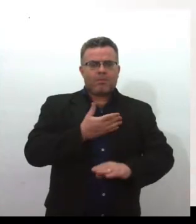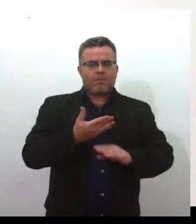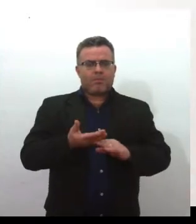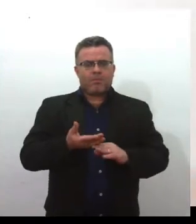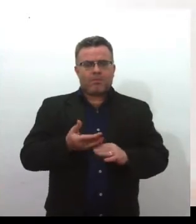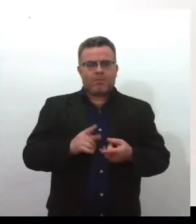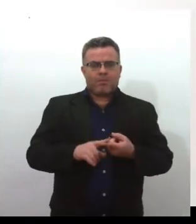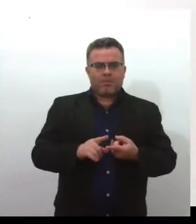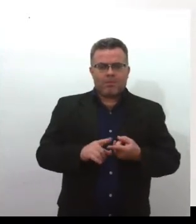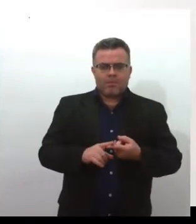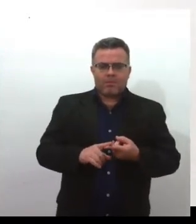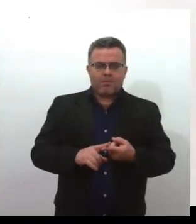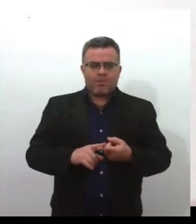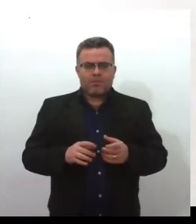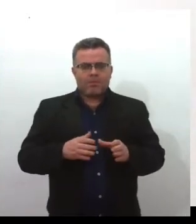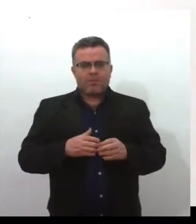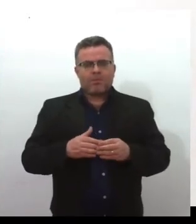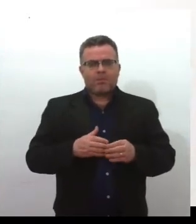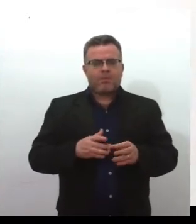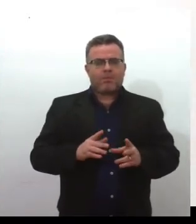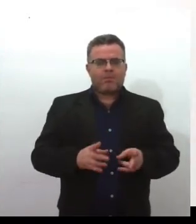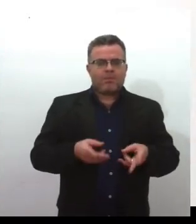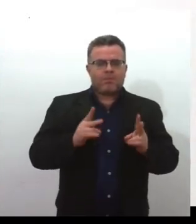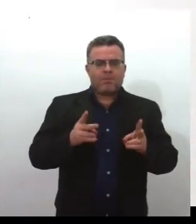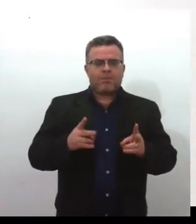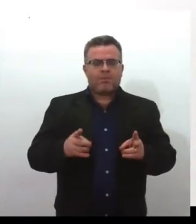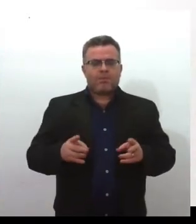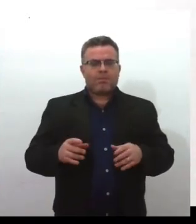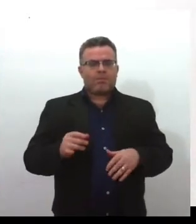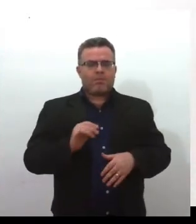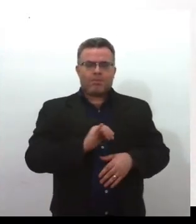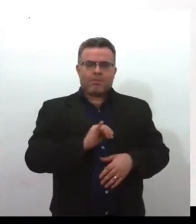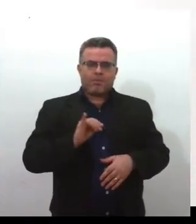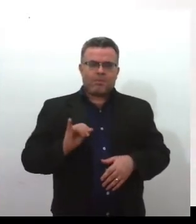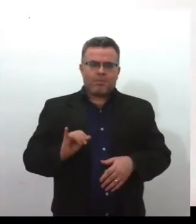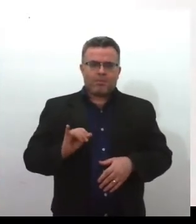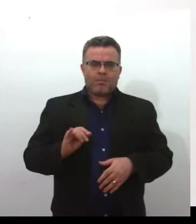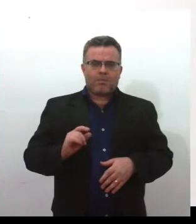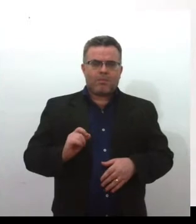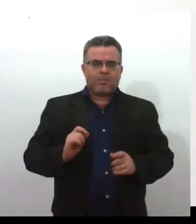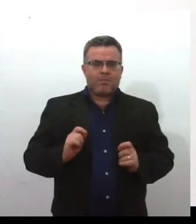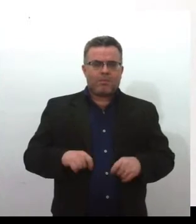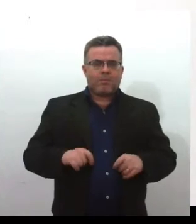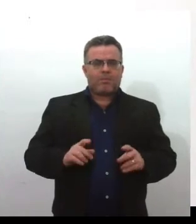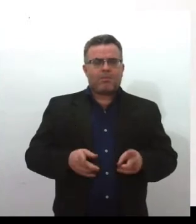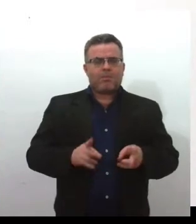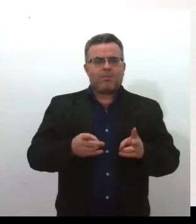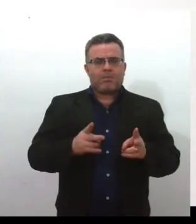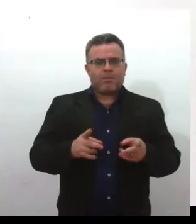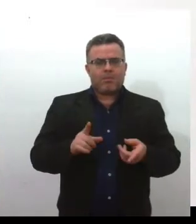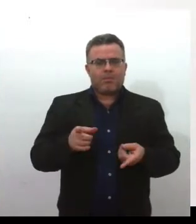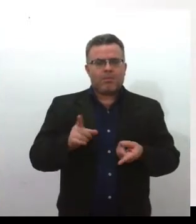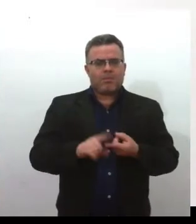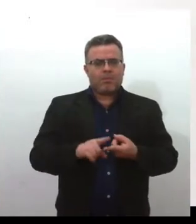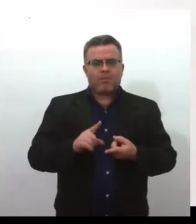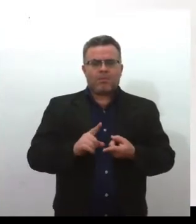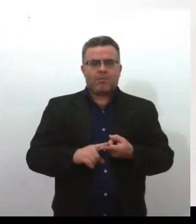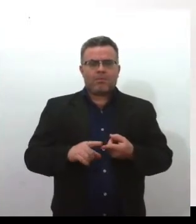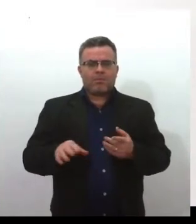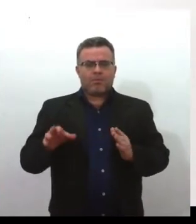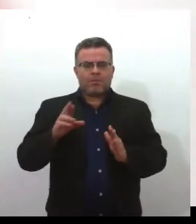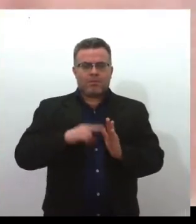cria o concurso e a carreira para inspetor escolar. A fora isso, ela ainda foi a relatora na